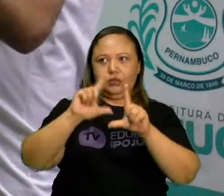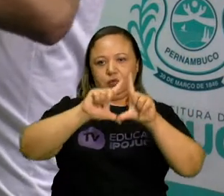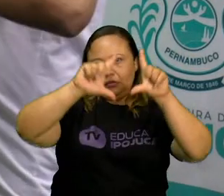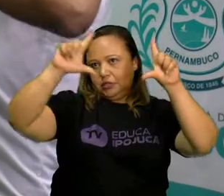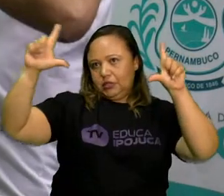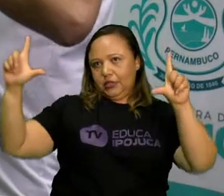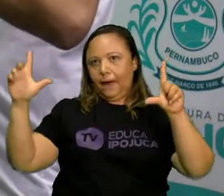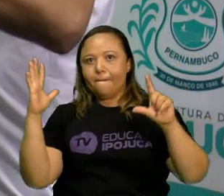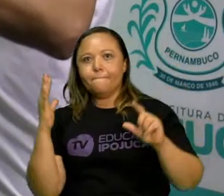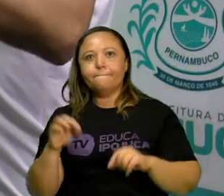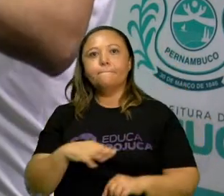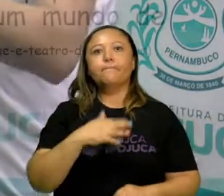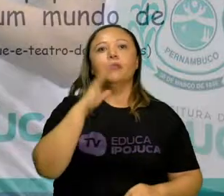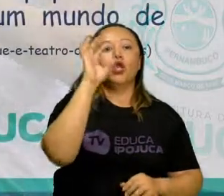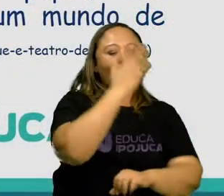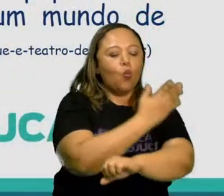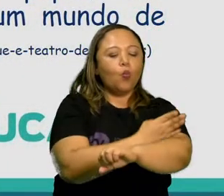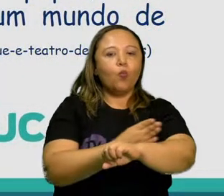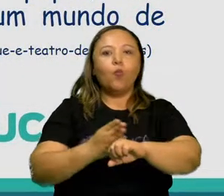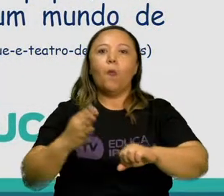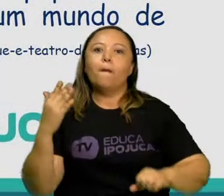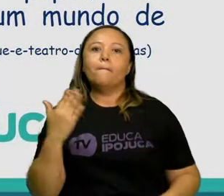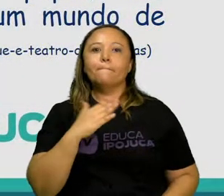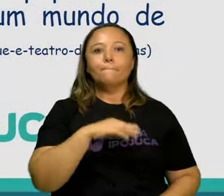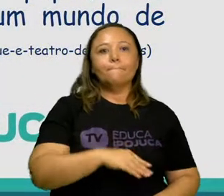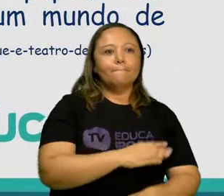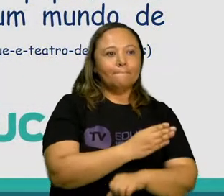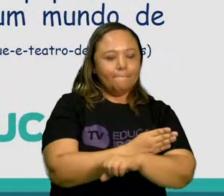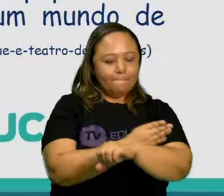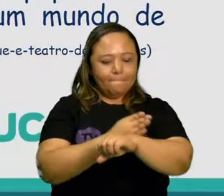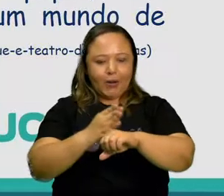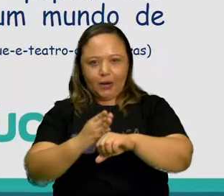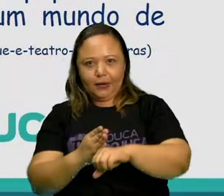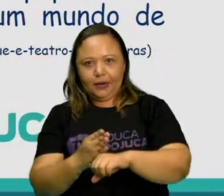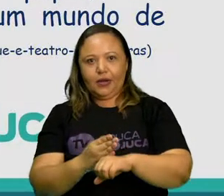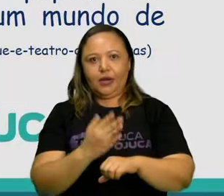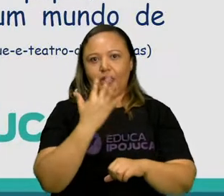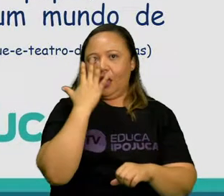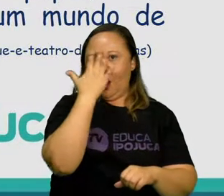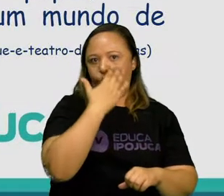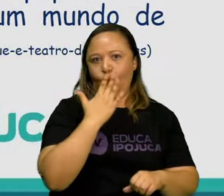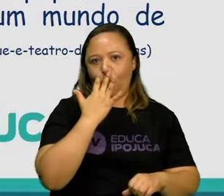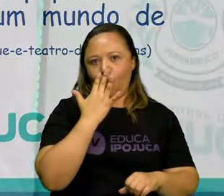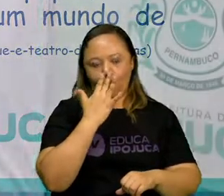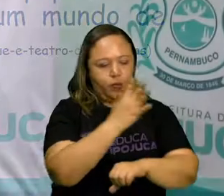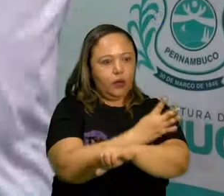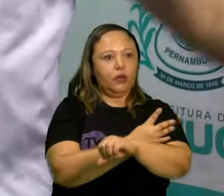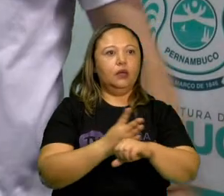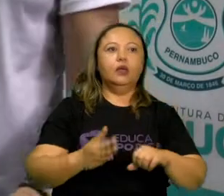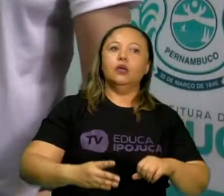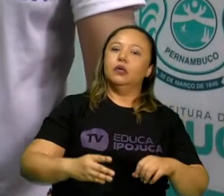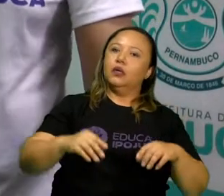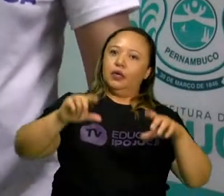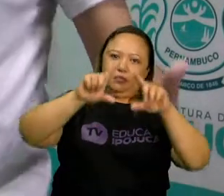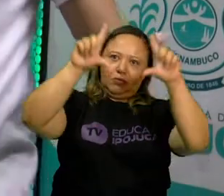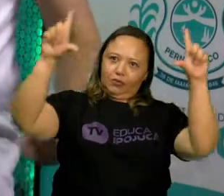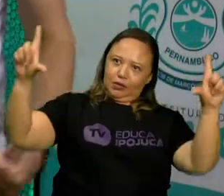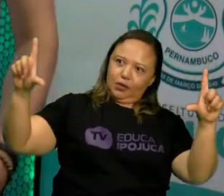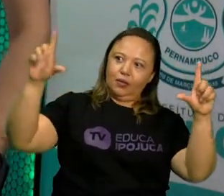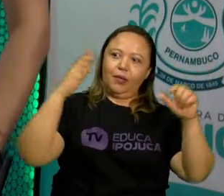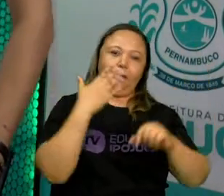onde um foco de luz se acende, sombra... eu vou parar de ler porque é melhor, tá certo? É o seguinte, uma tela branca,